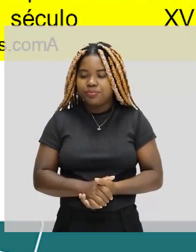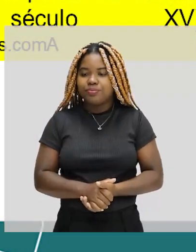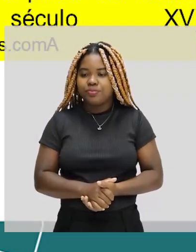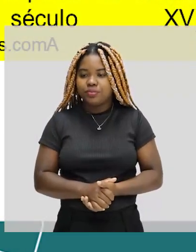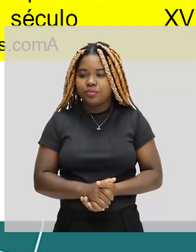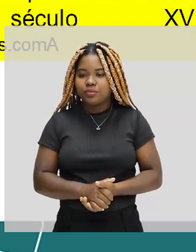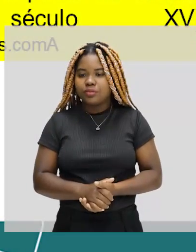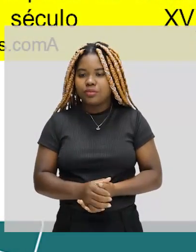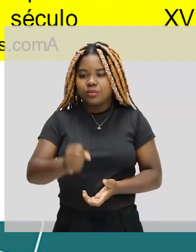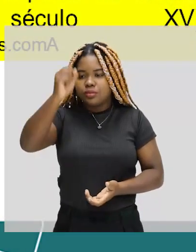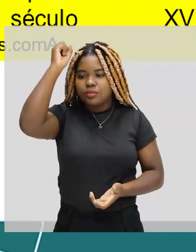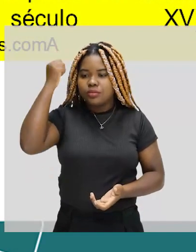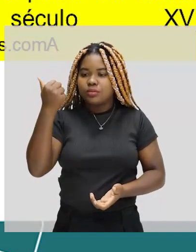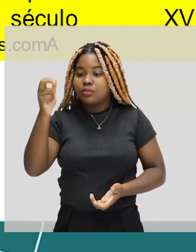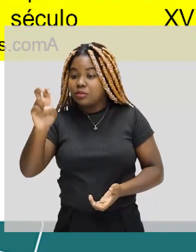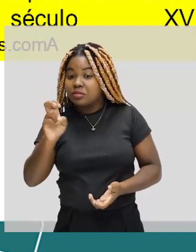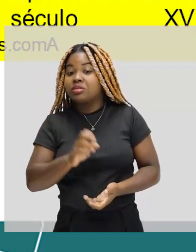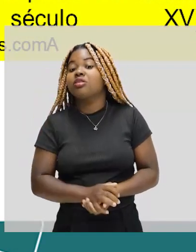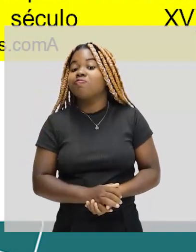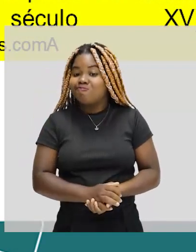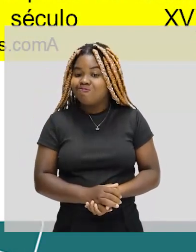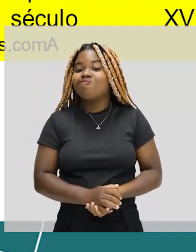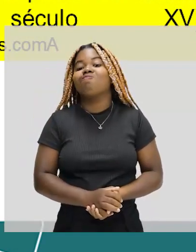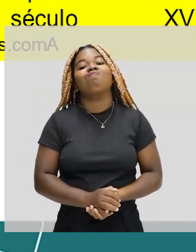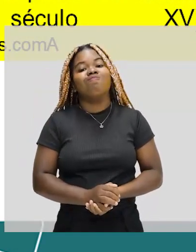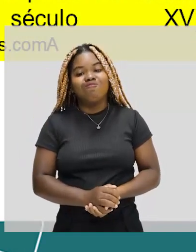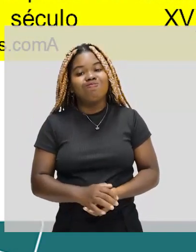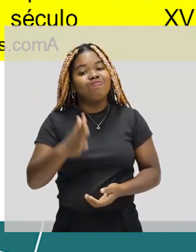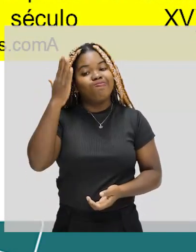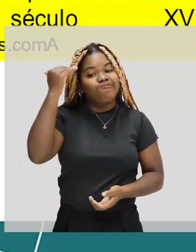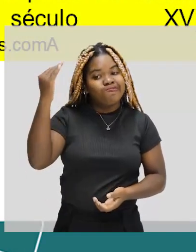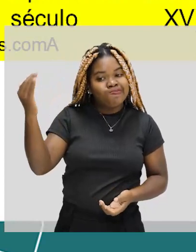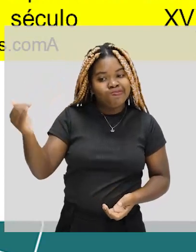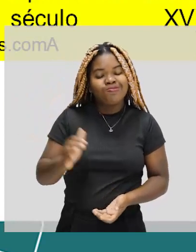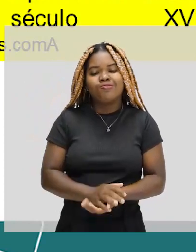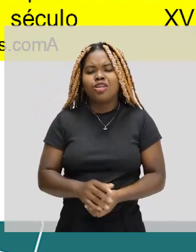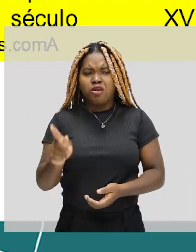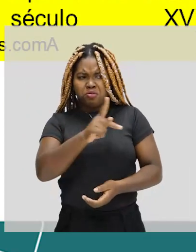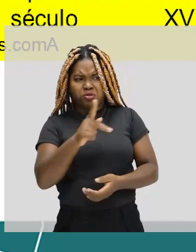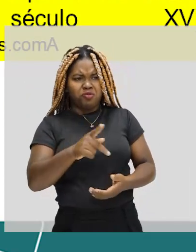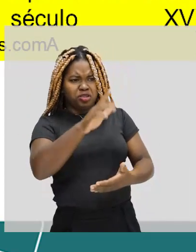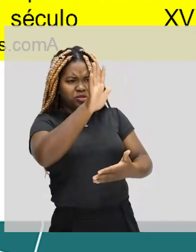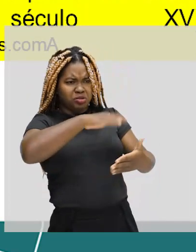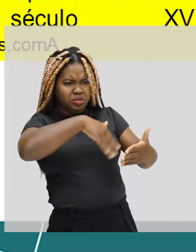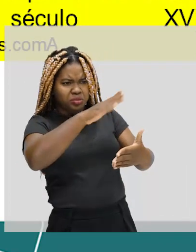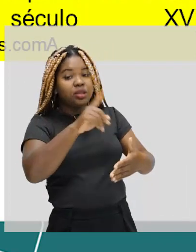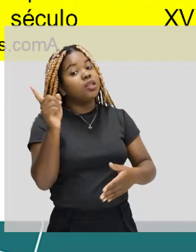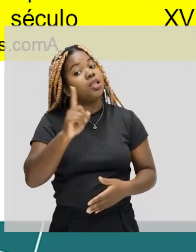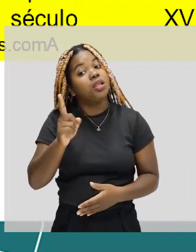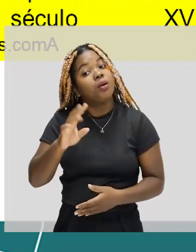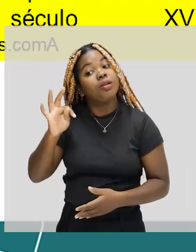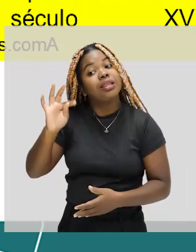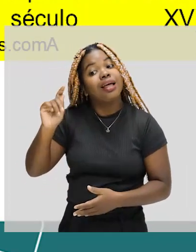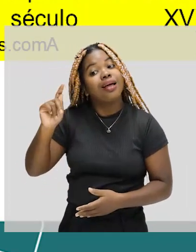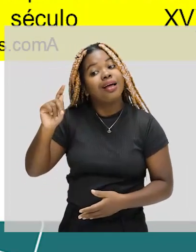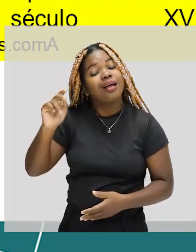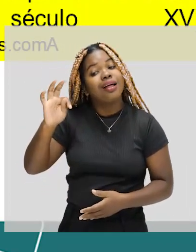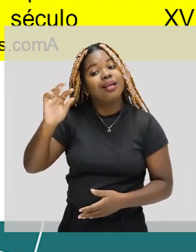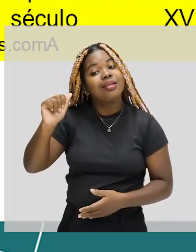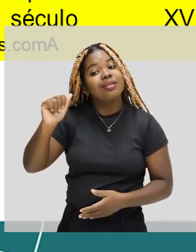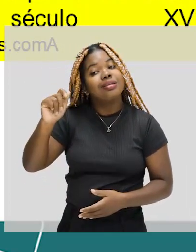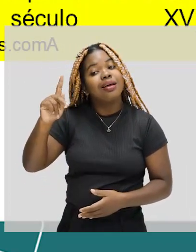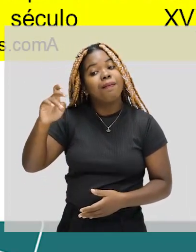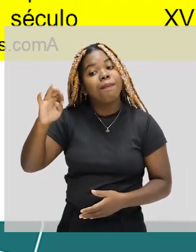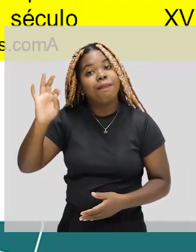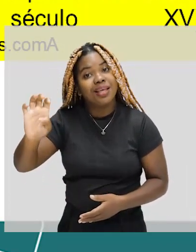que datam do século XV, são peças raríssimas, feitas manualmente. Professor, isso é um quadro, não, isso aqui é um tapete. Olha a criatura, ele